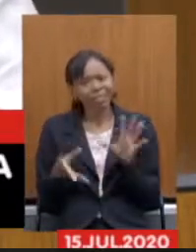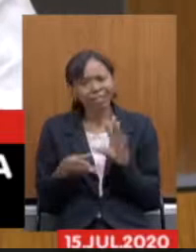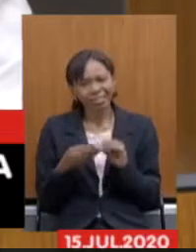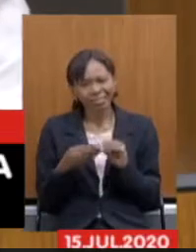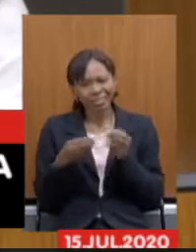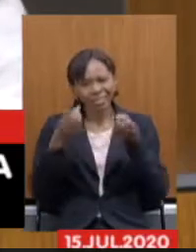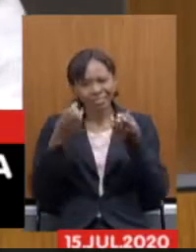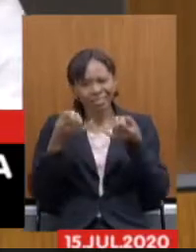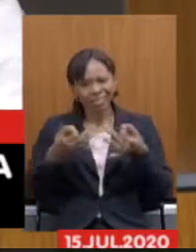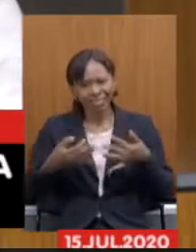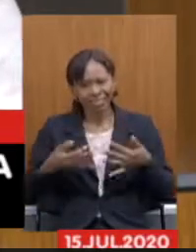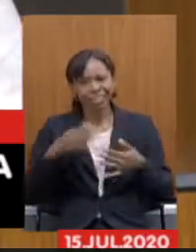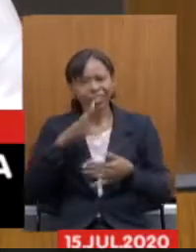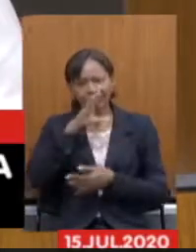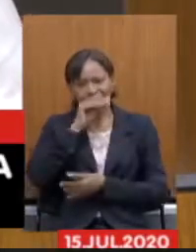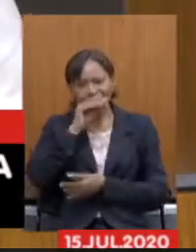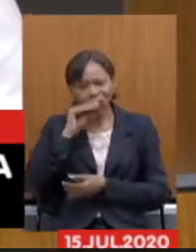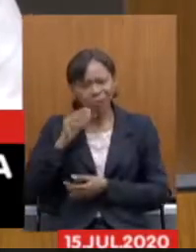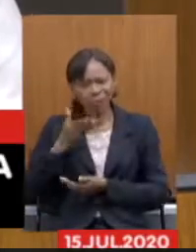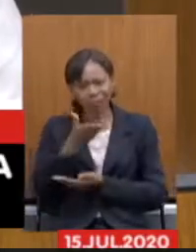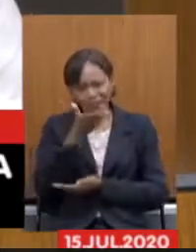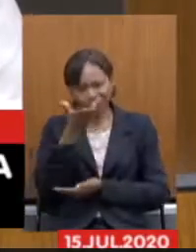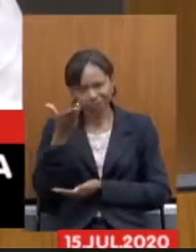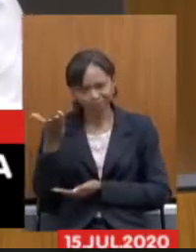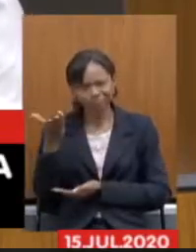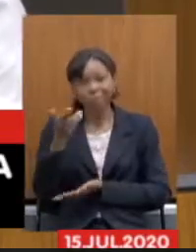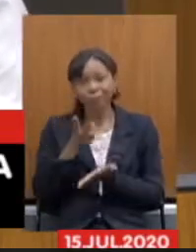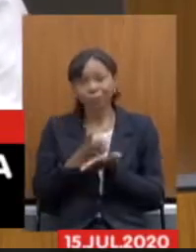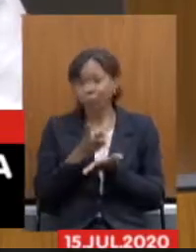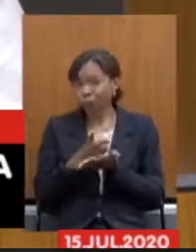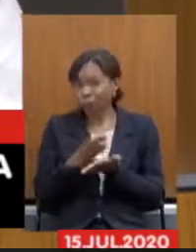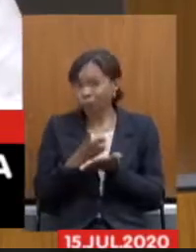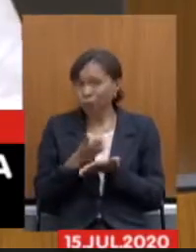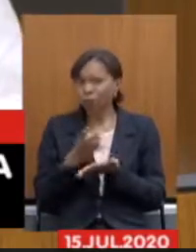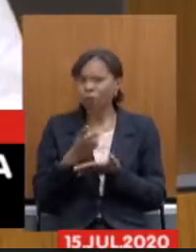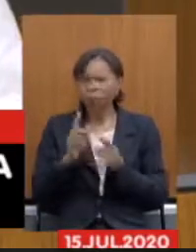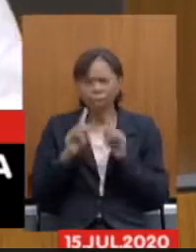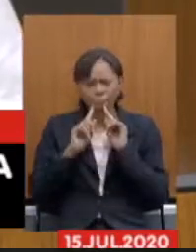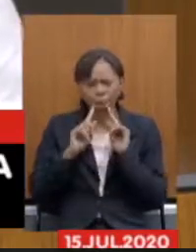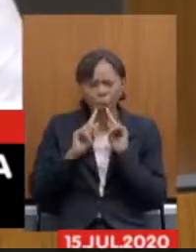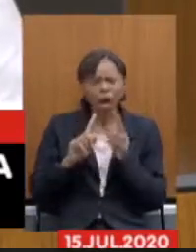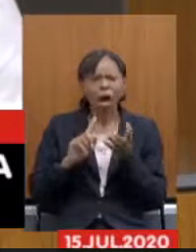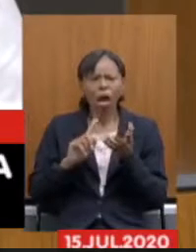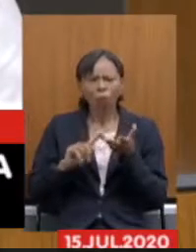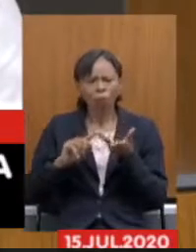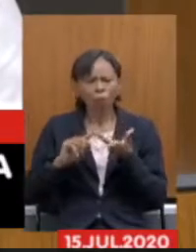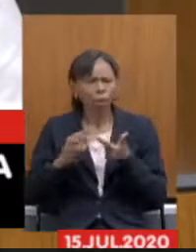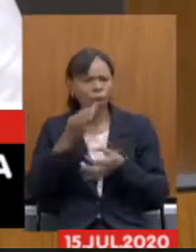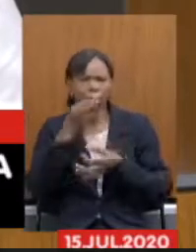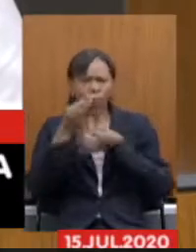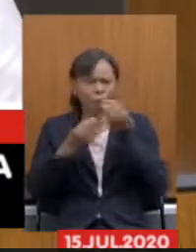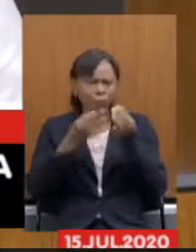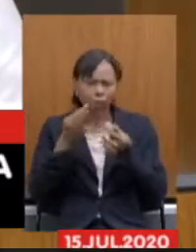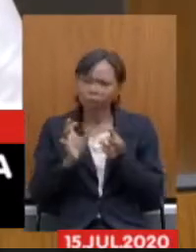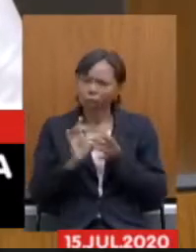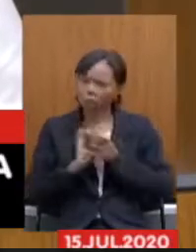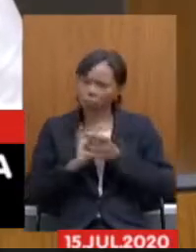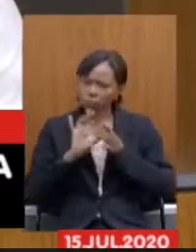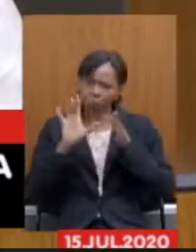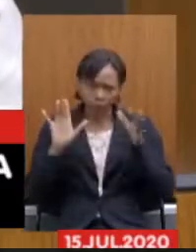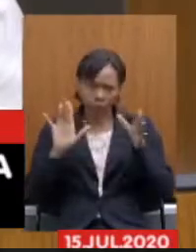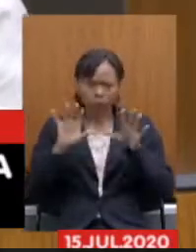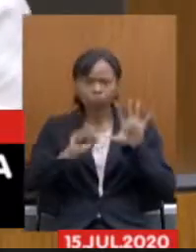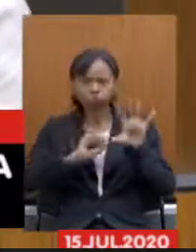servidores continuamos aí tragam as suas reivindicações estamos abertos ao diálogo e vamos levar todas as